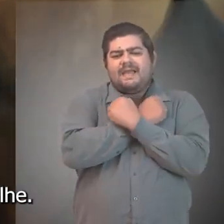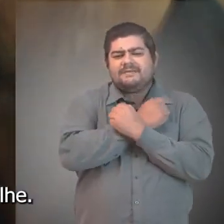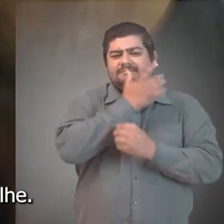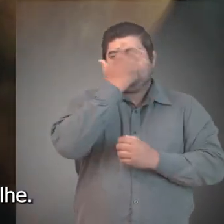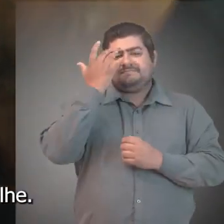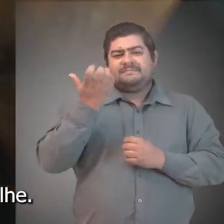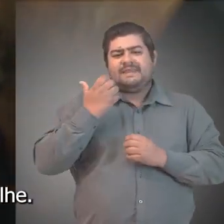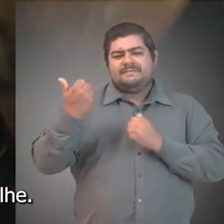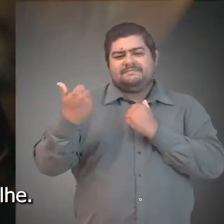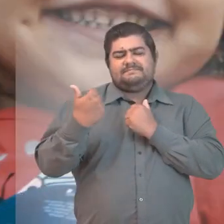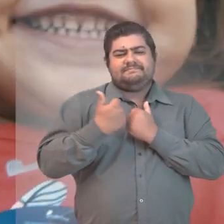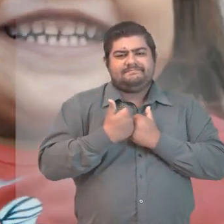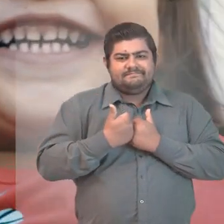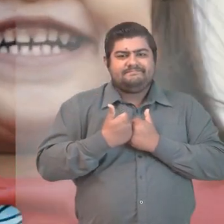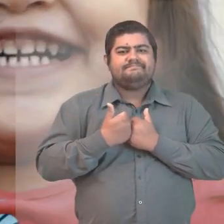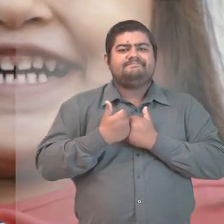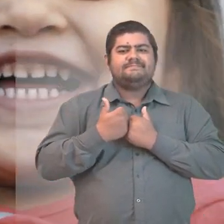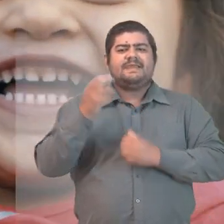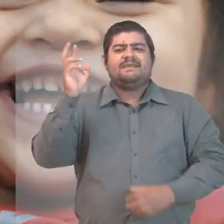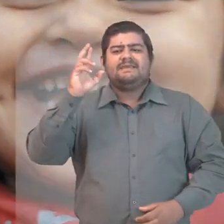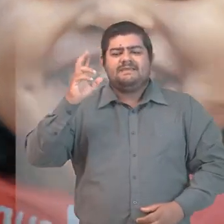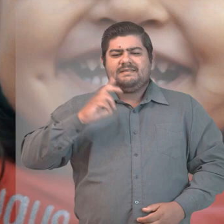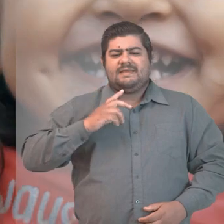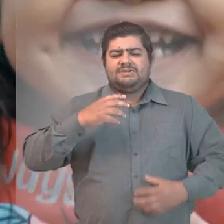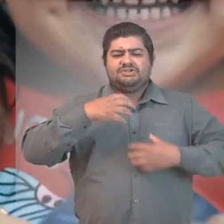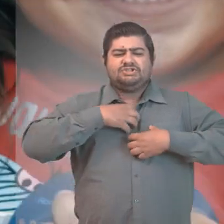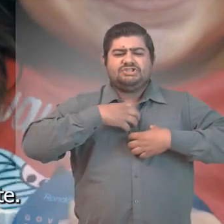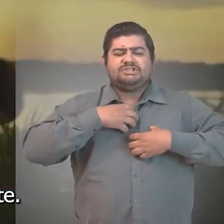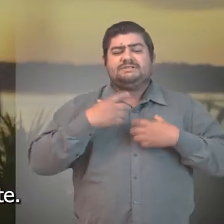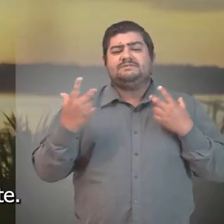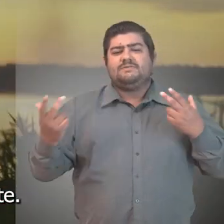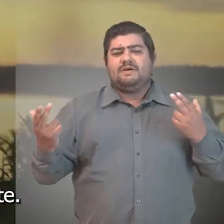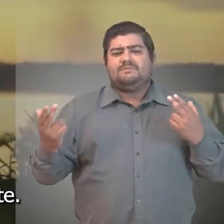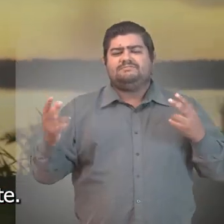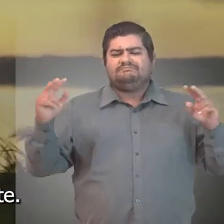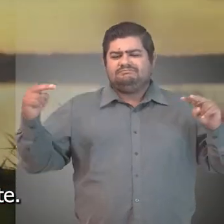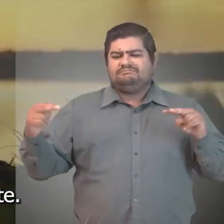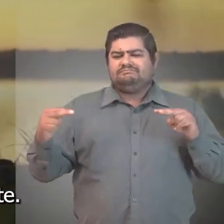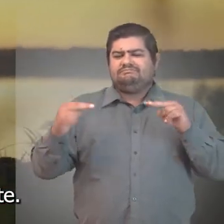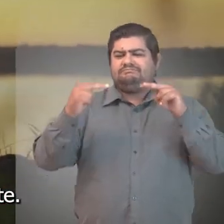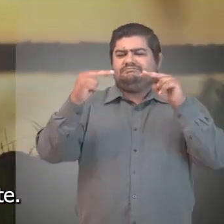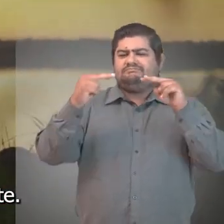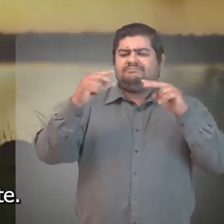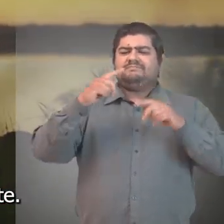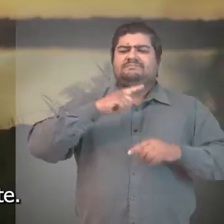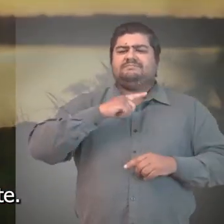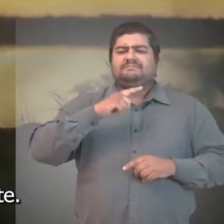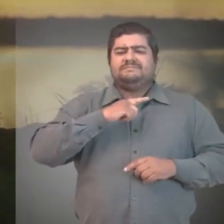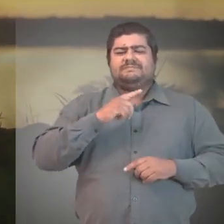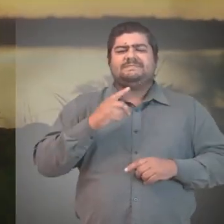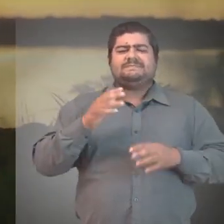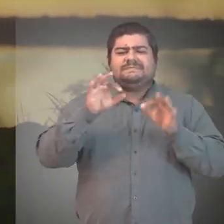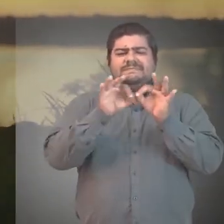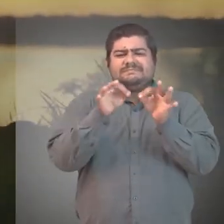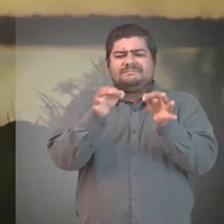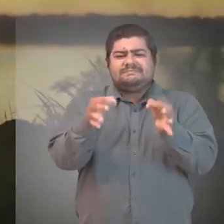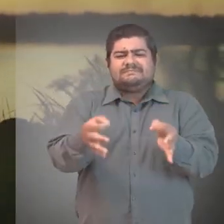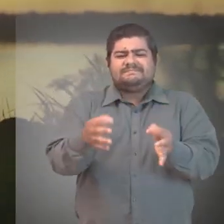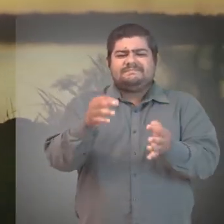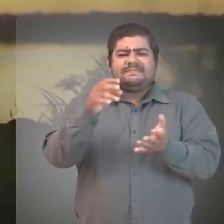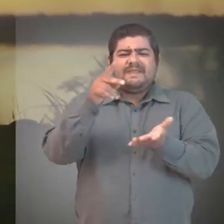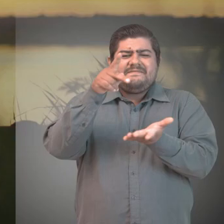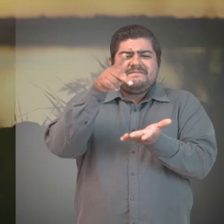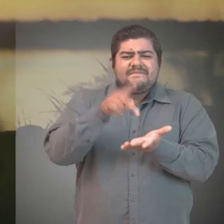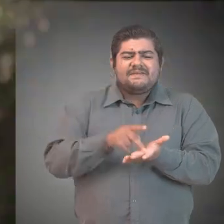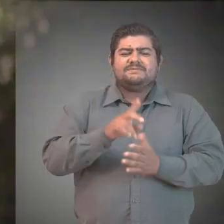do silêncio que acolhe. A gente sente quando é verdadeiro. A gente sabe quem sempre está com a gente. A gente sabe quem